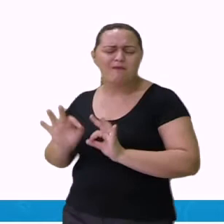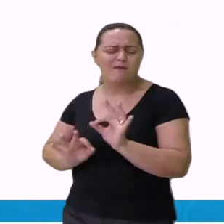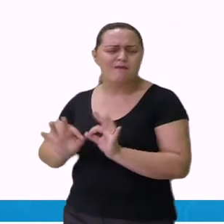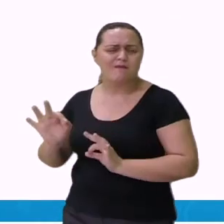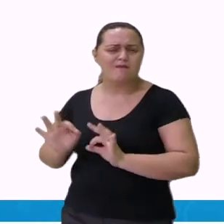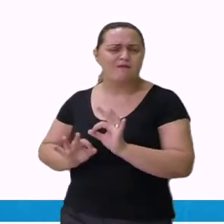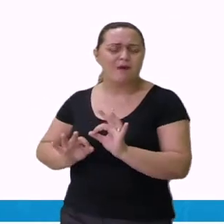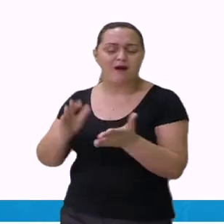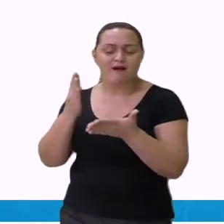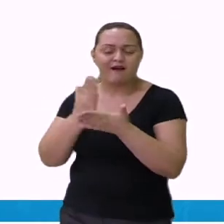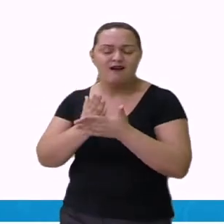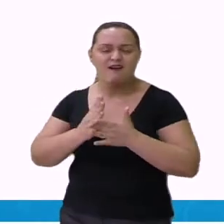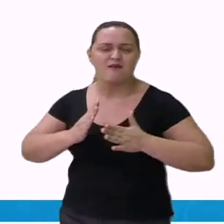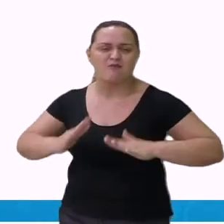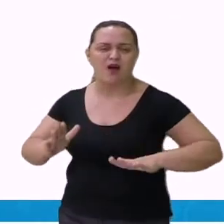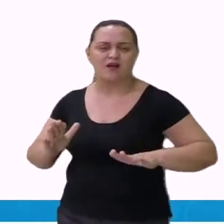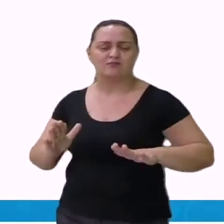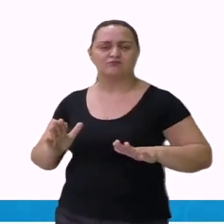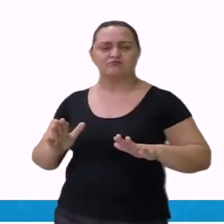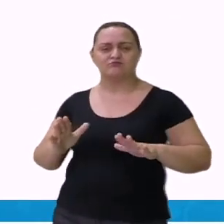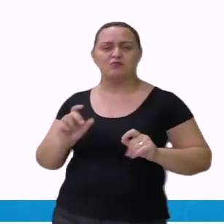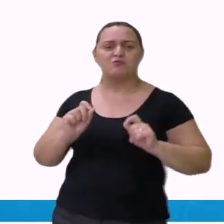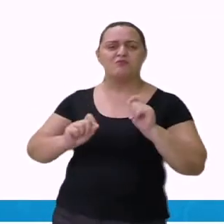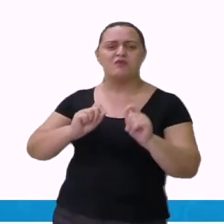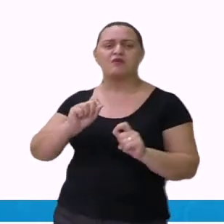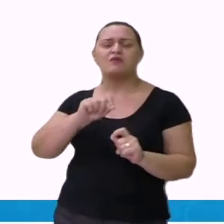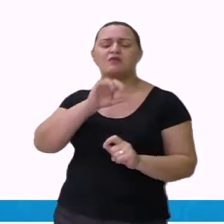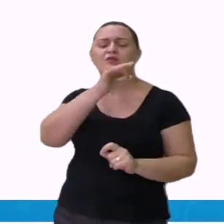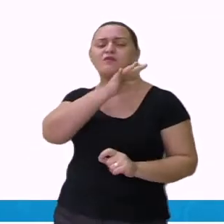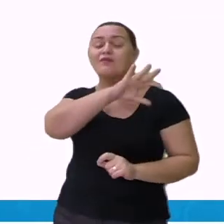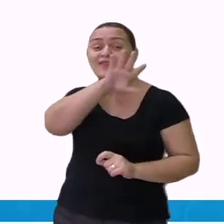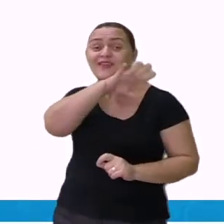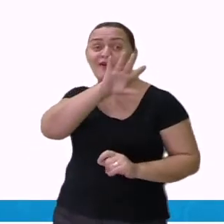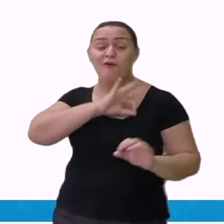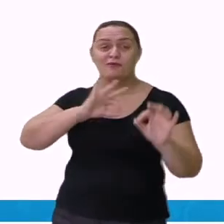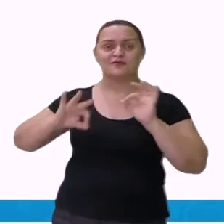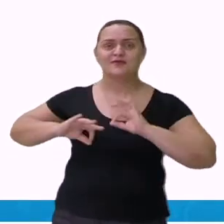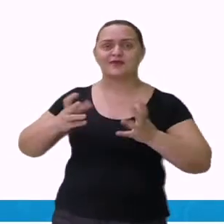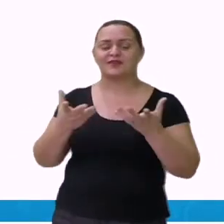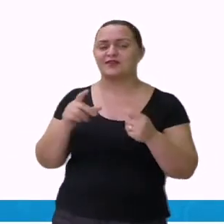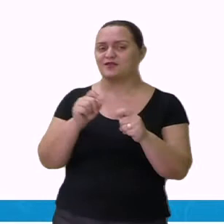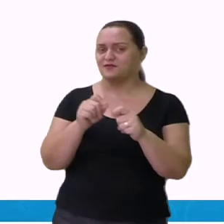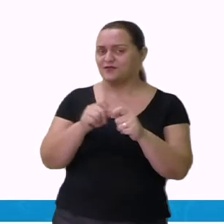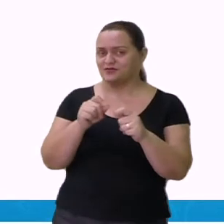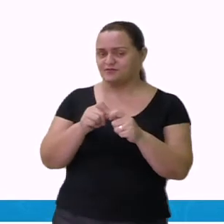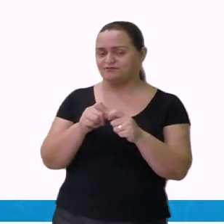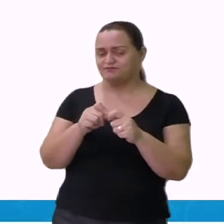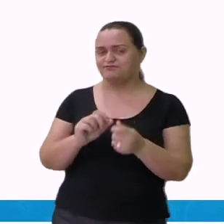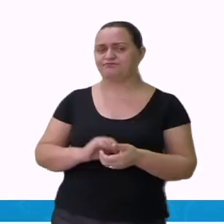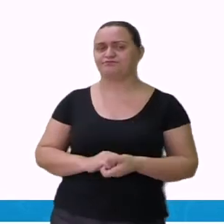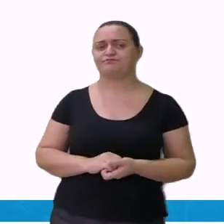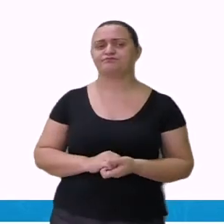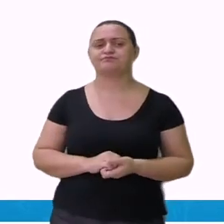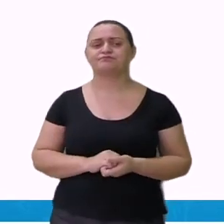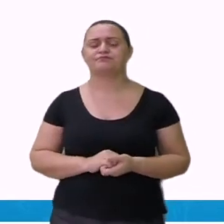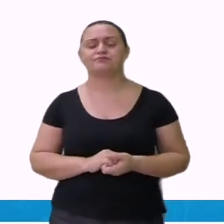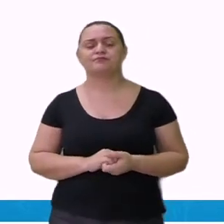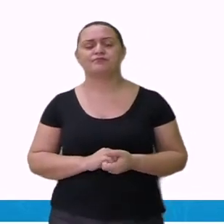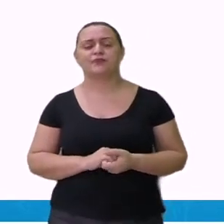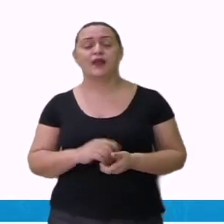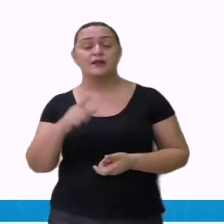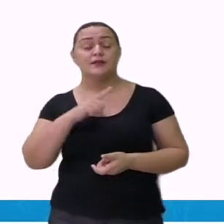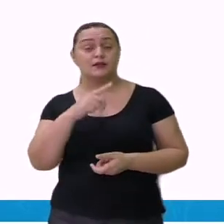com a perseguição. Nota-se que tem duas palavras em destaque de